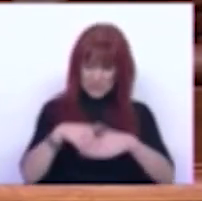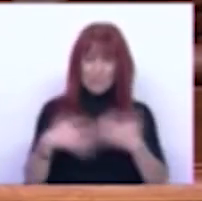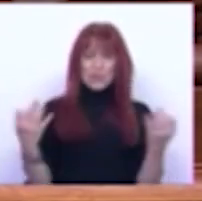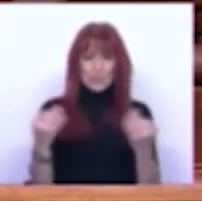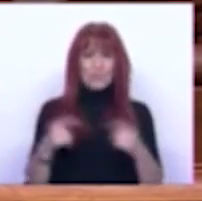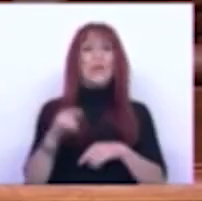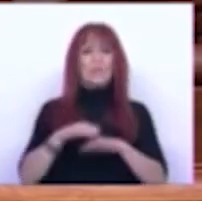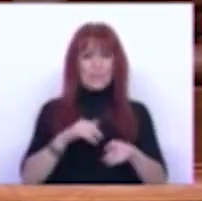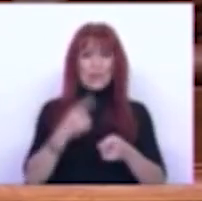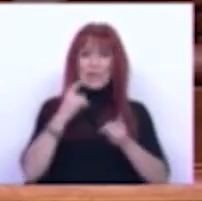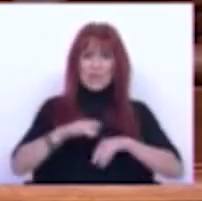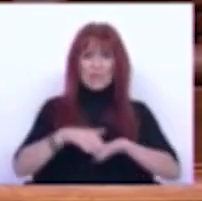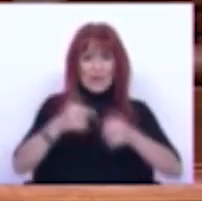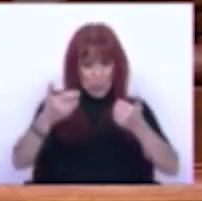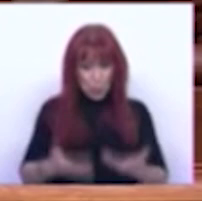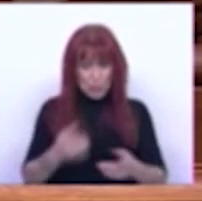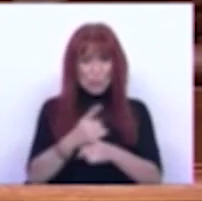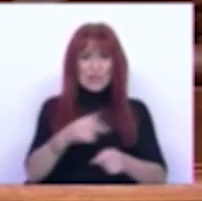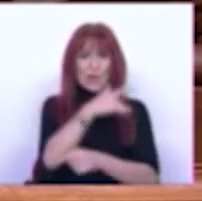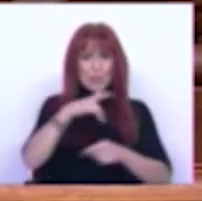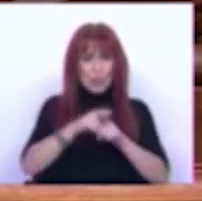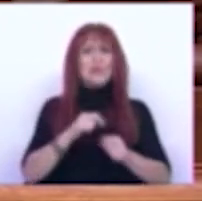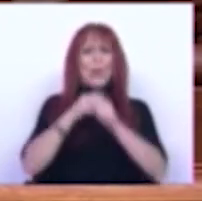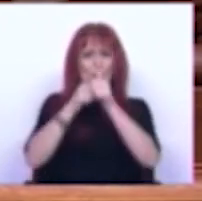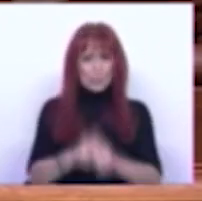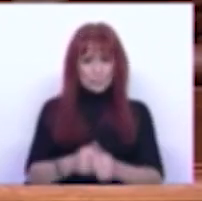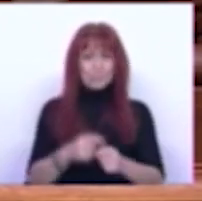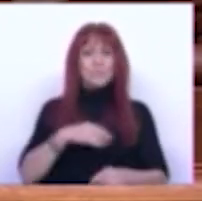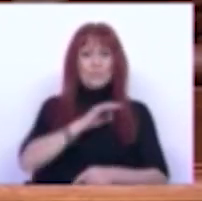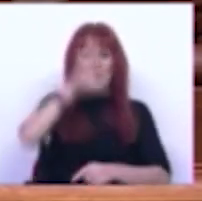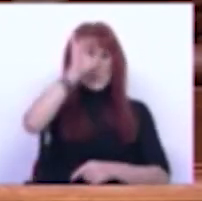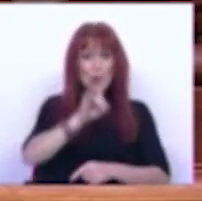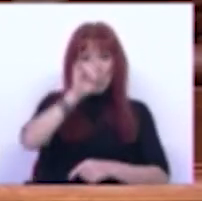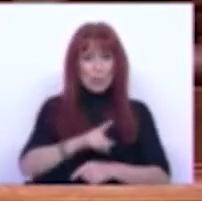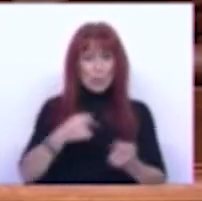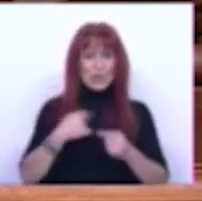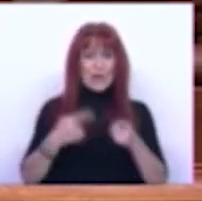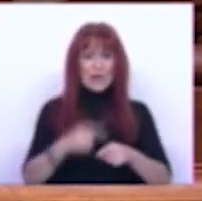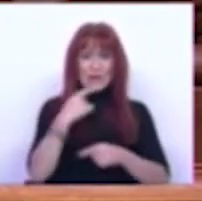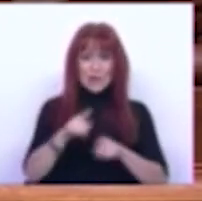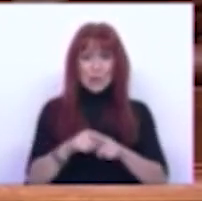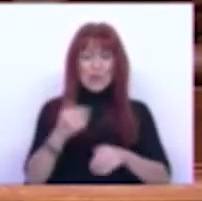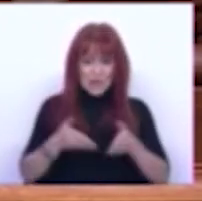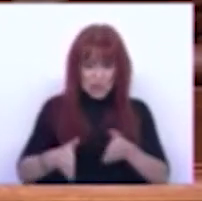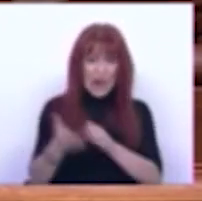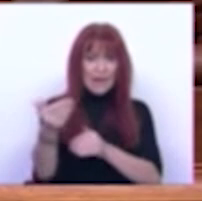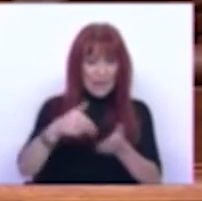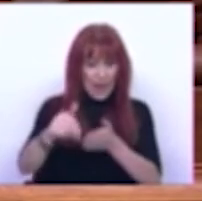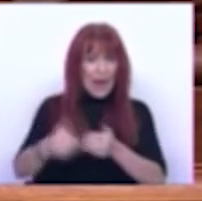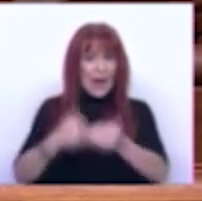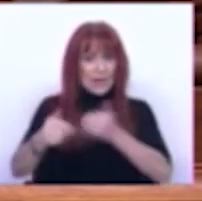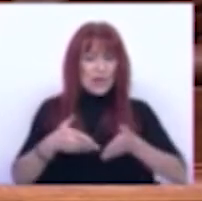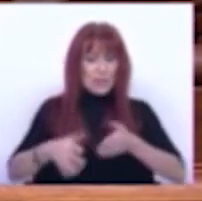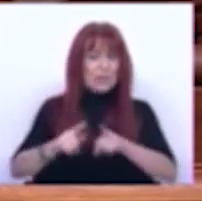fizemos e assim o votaremos a fazer hoje porque prometemos e cumprimos Sr. Primeiro-Ministro tem dito que há estrada para andar esperamos que essa